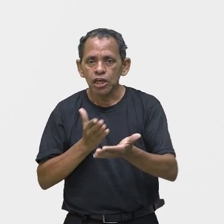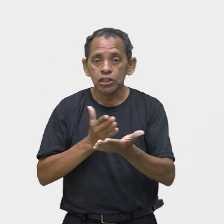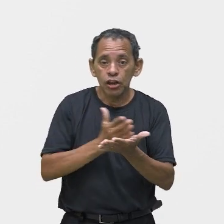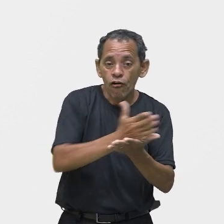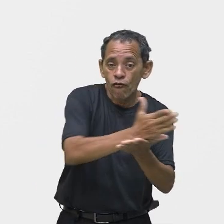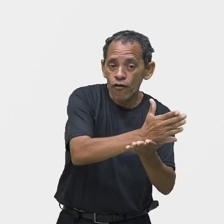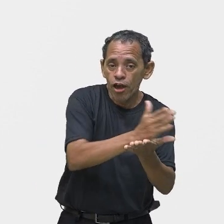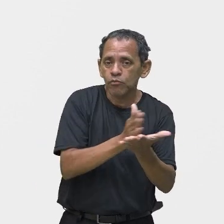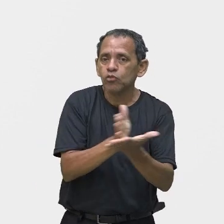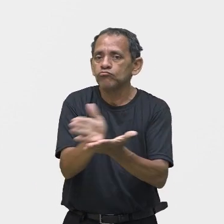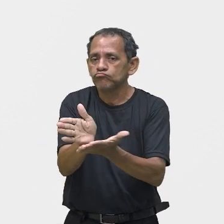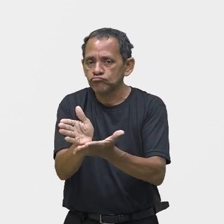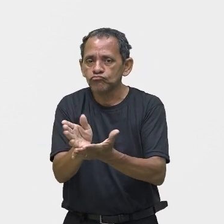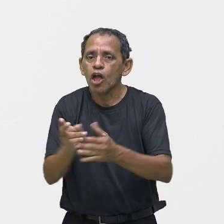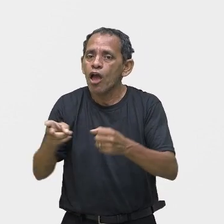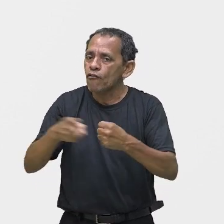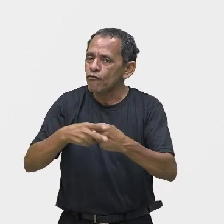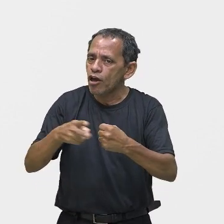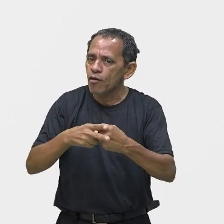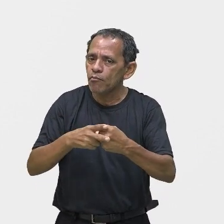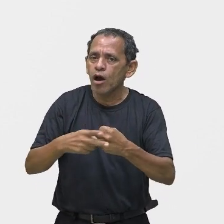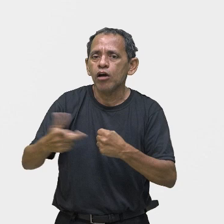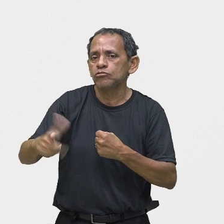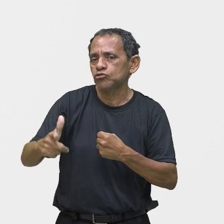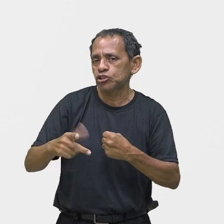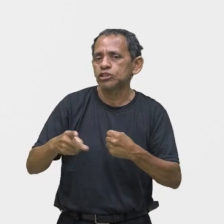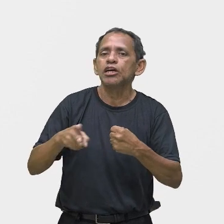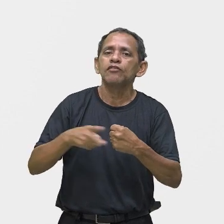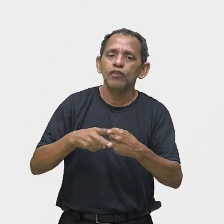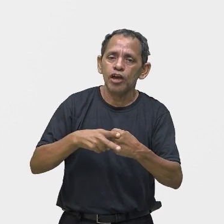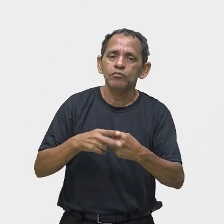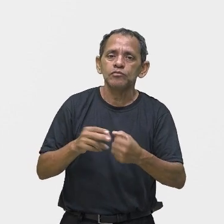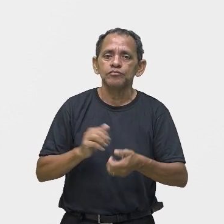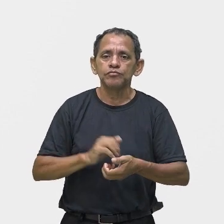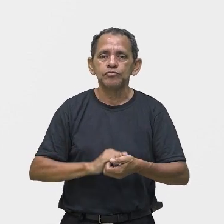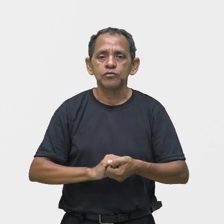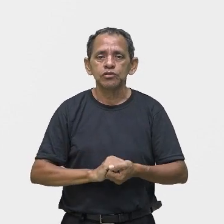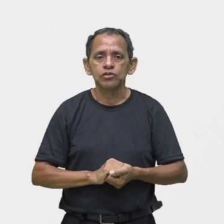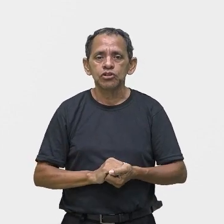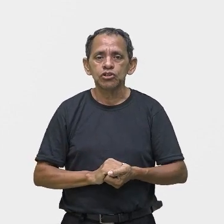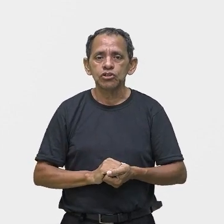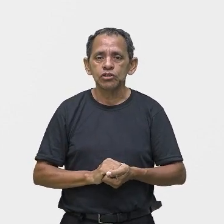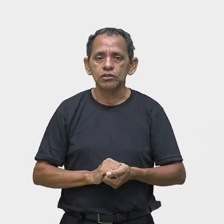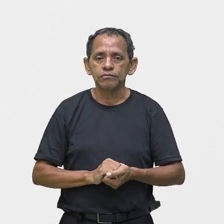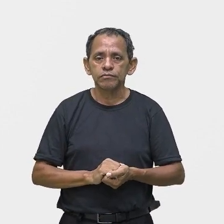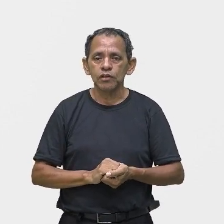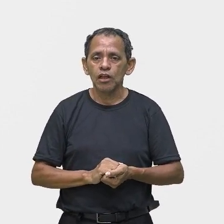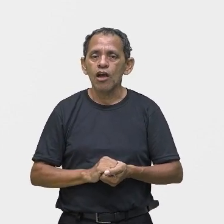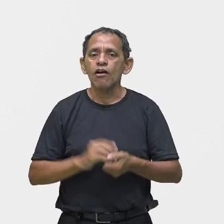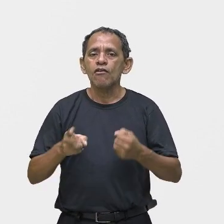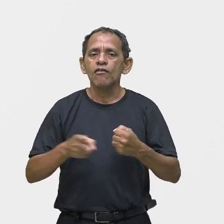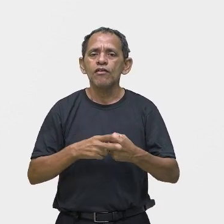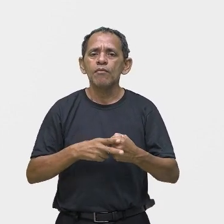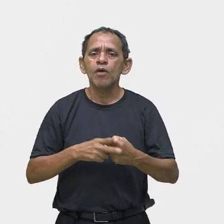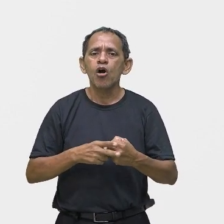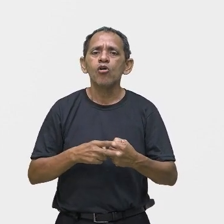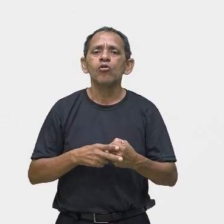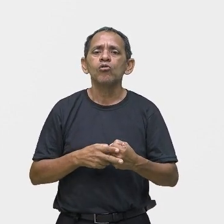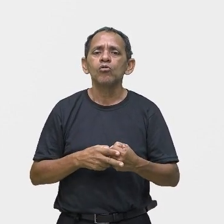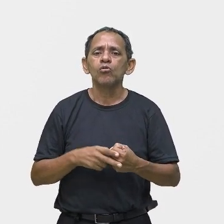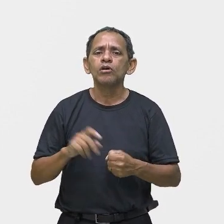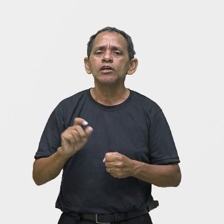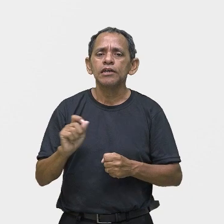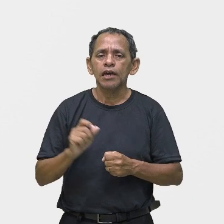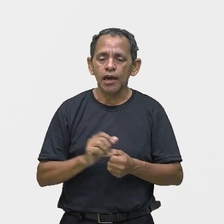Então, a integração entre o verbal, o é o verbal? É quando